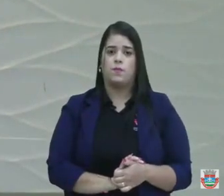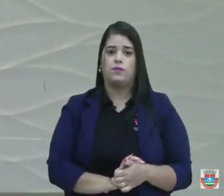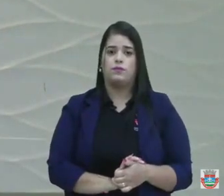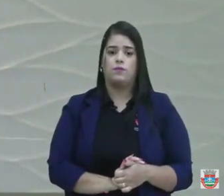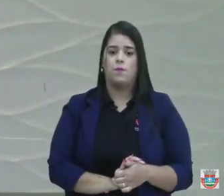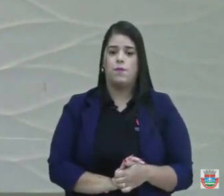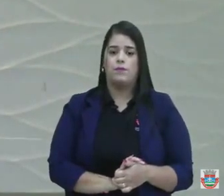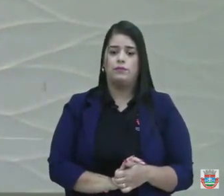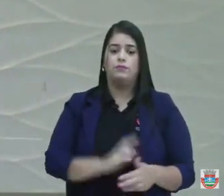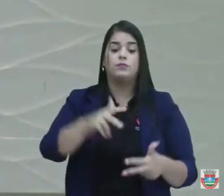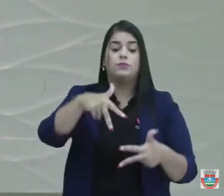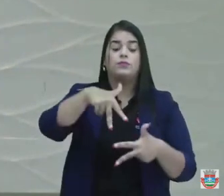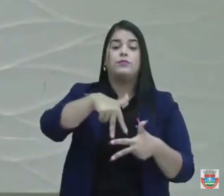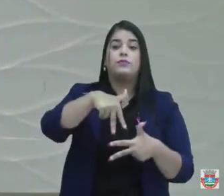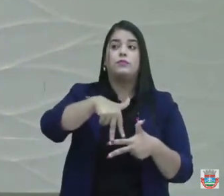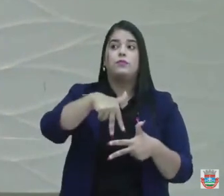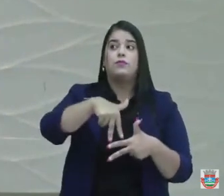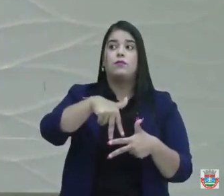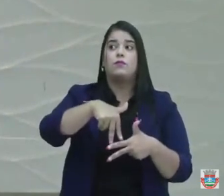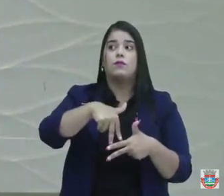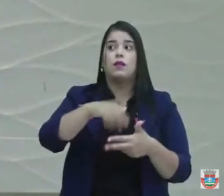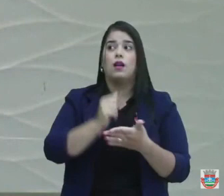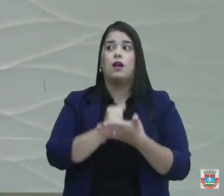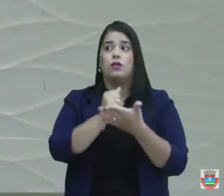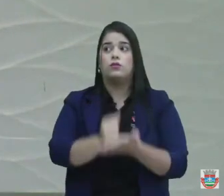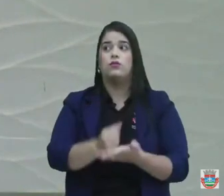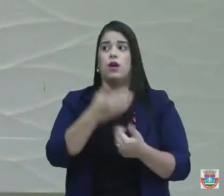Aqui a gente tem que defender o defensado